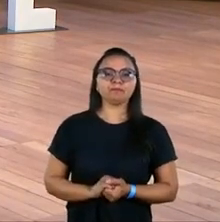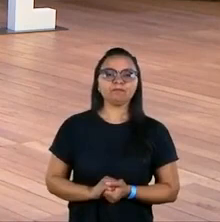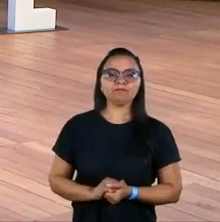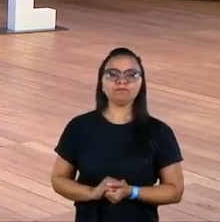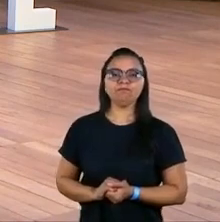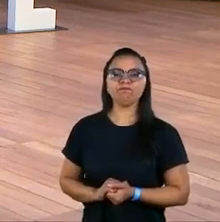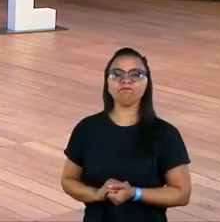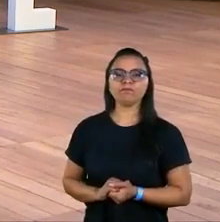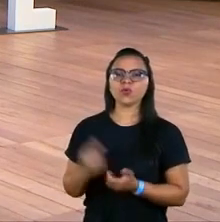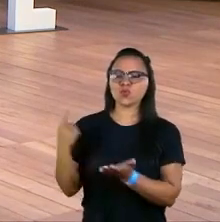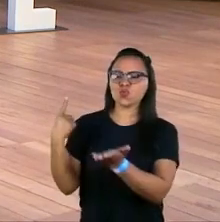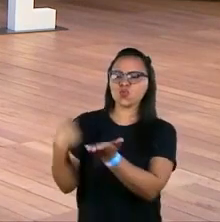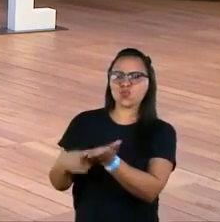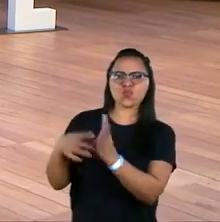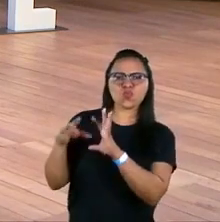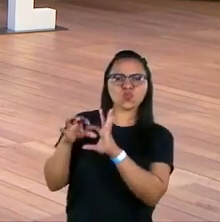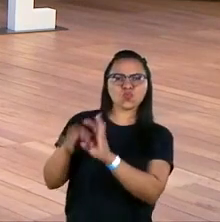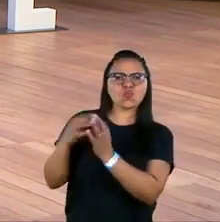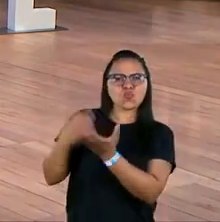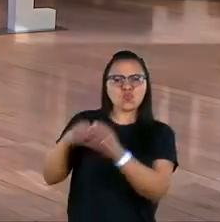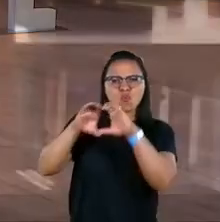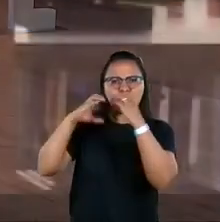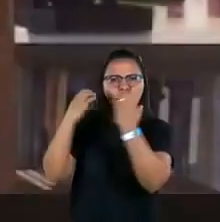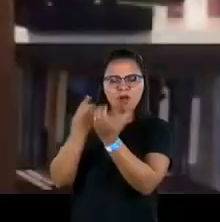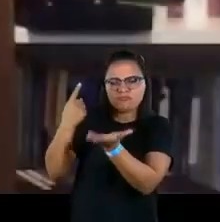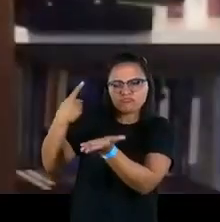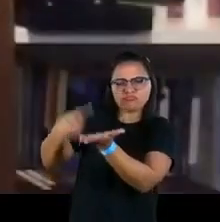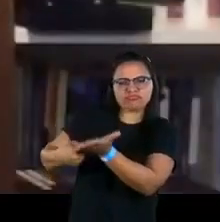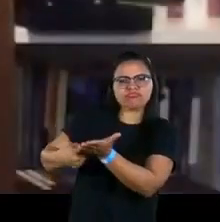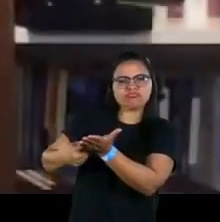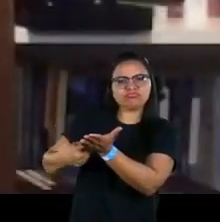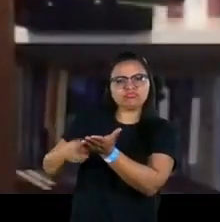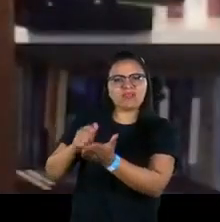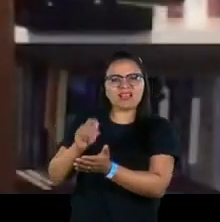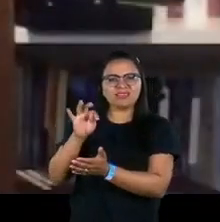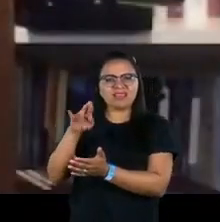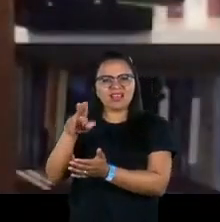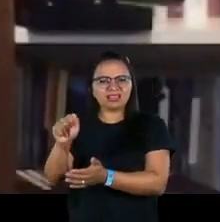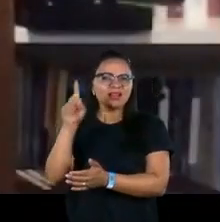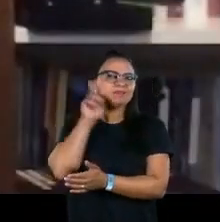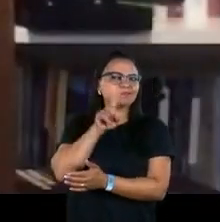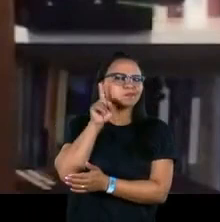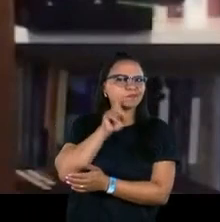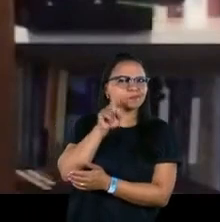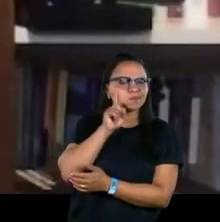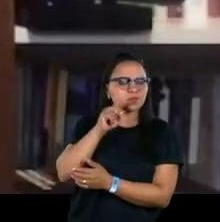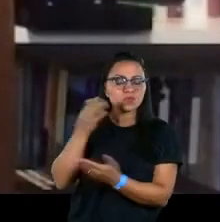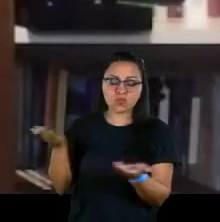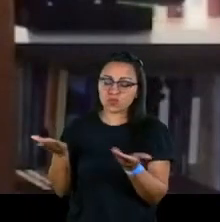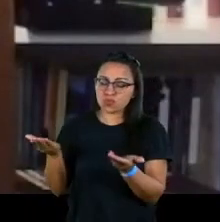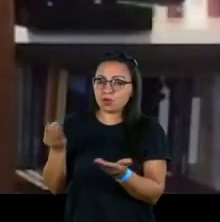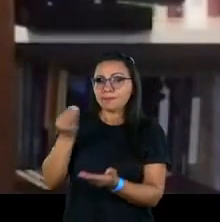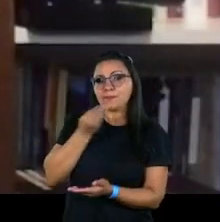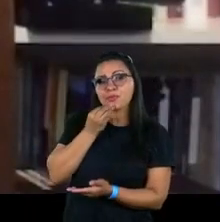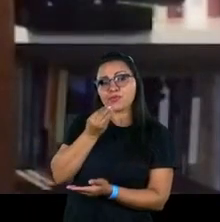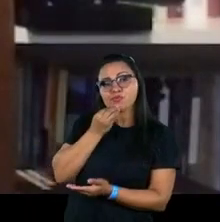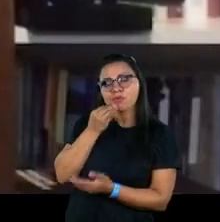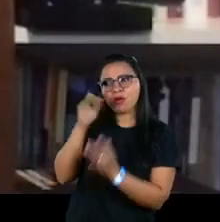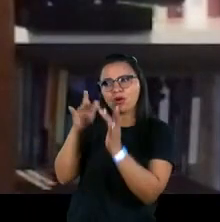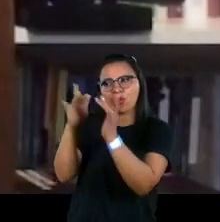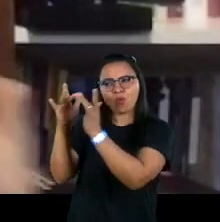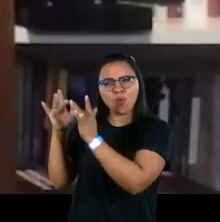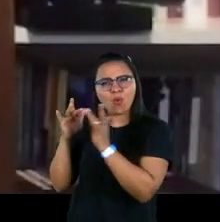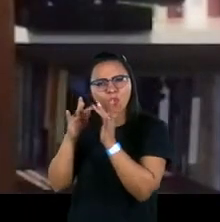acordo, um grande congresso de Foodbank em Atlanta, nos Estados Unidos, onde eu tive a oportunidade de ter